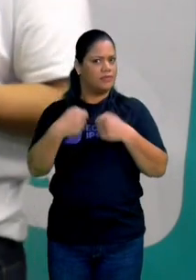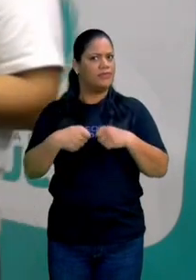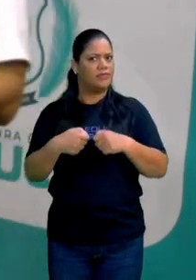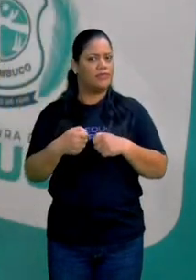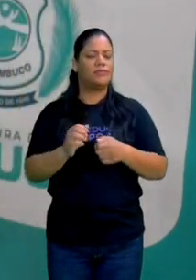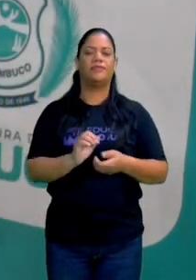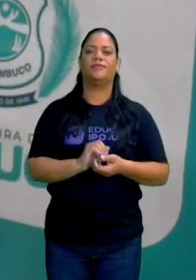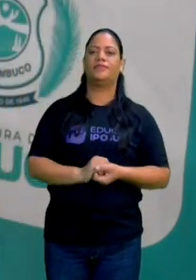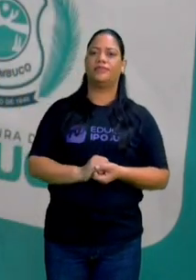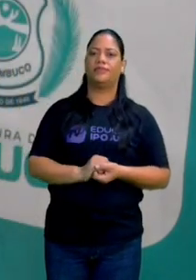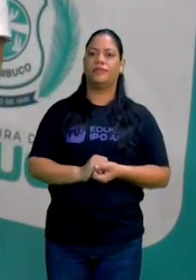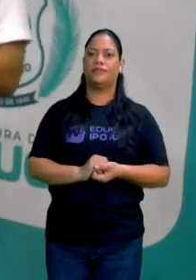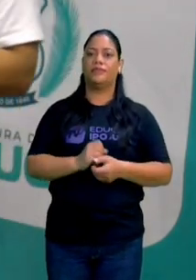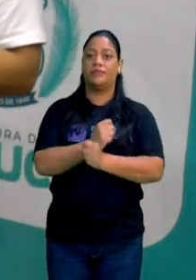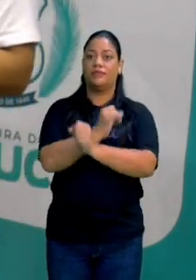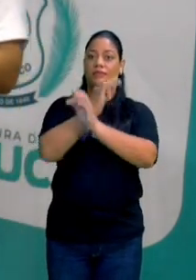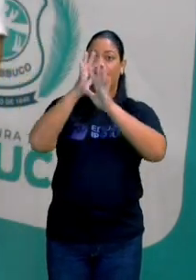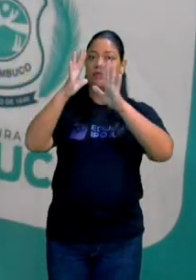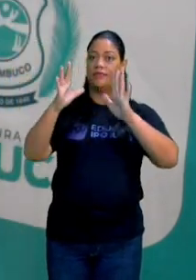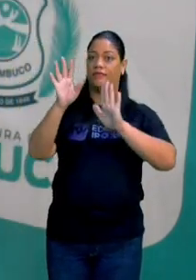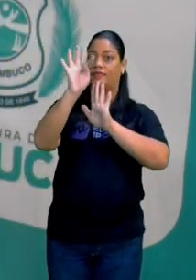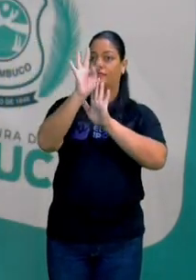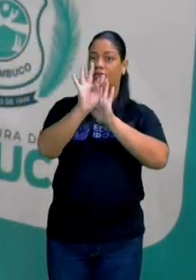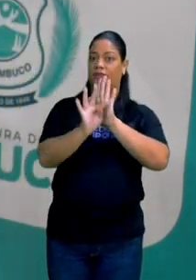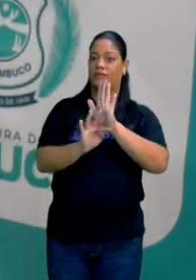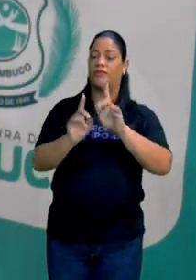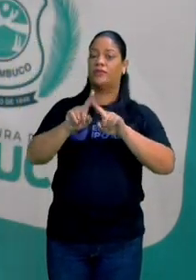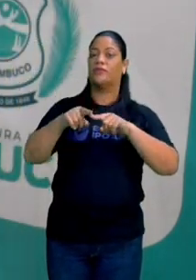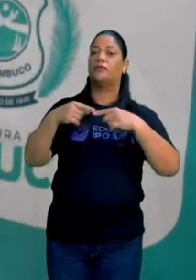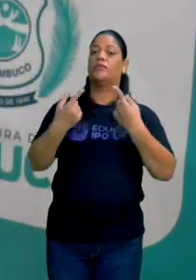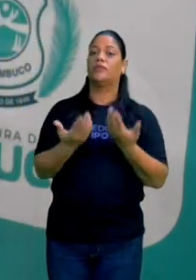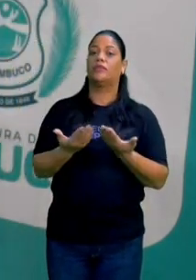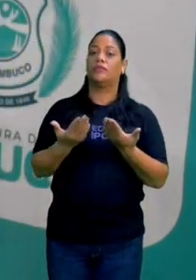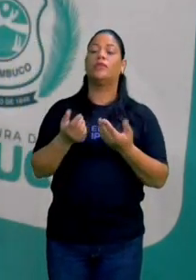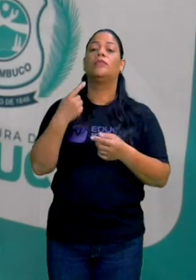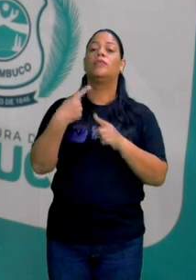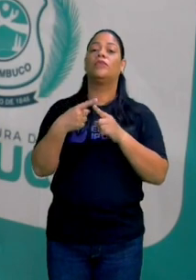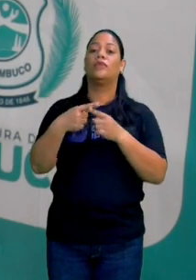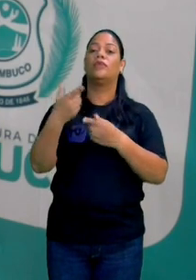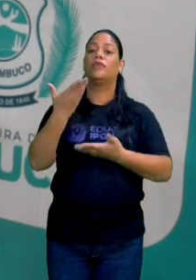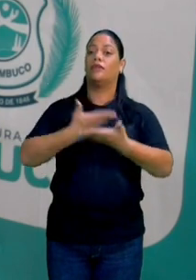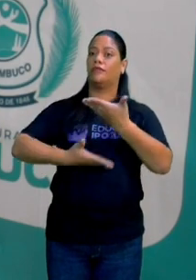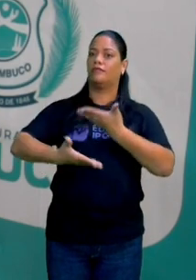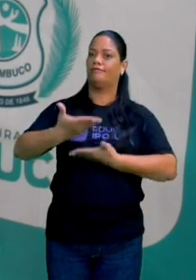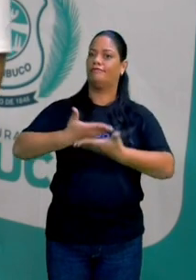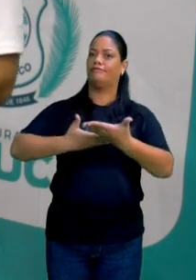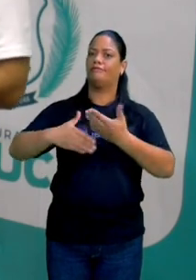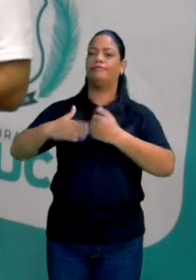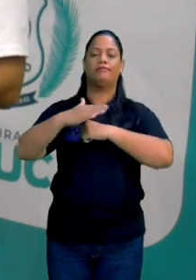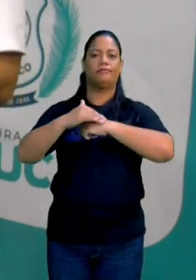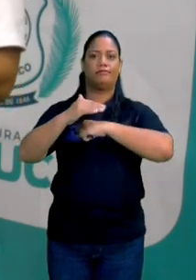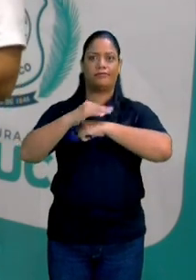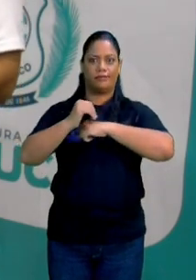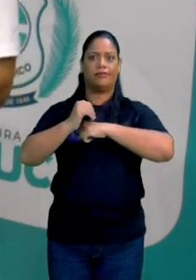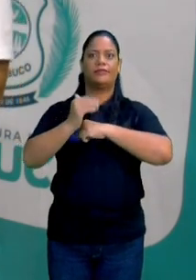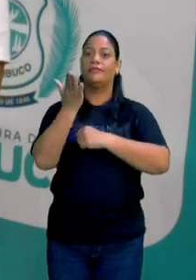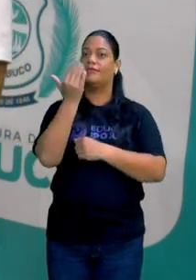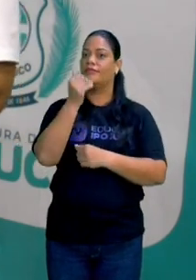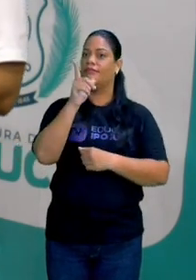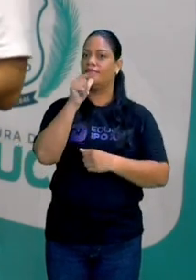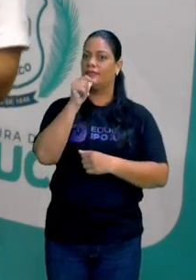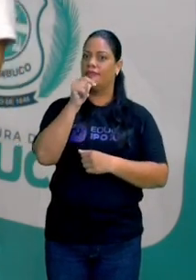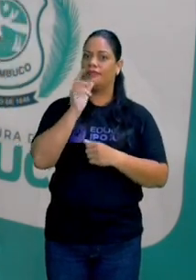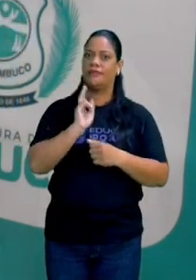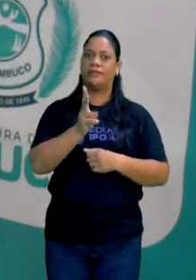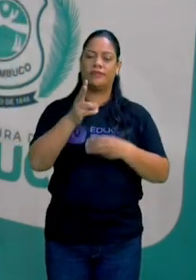E aqui, ele deixou bem claro nesse texto qual é a intenção. Que ele cuida desse gato e que ele o alimenta. E que seu gato